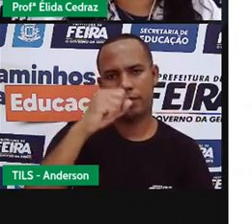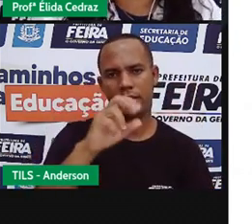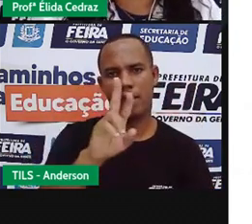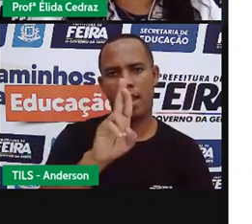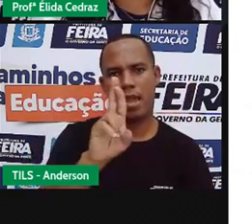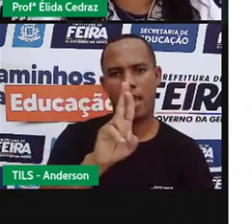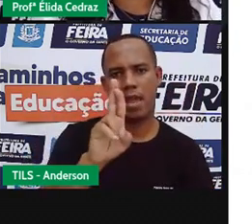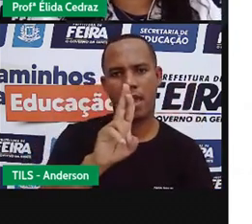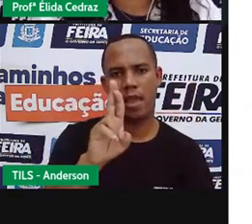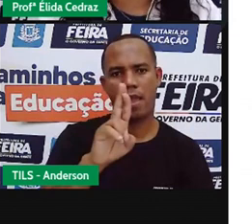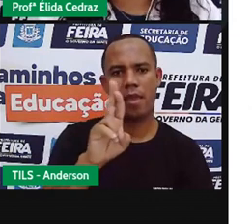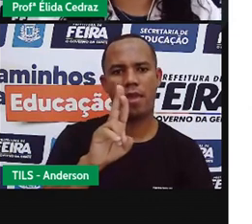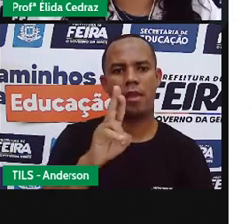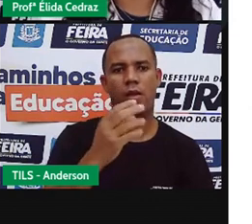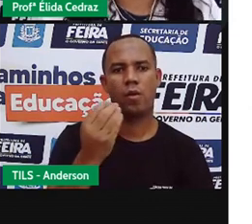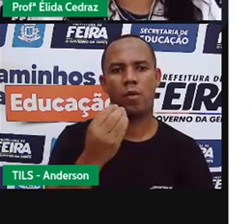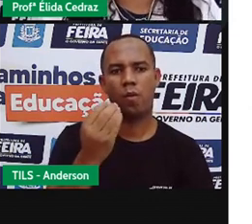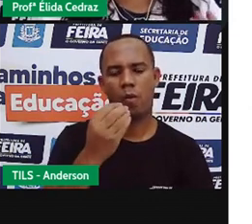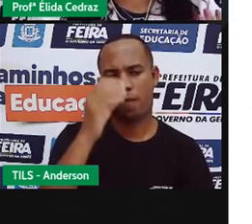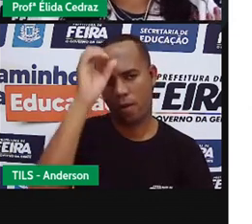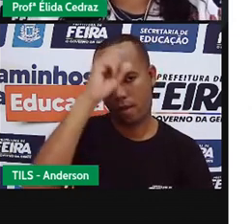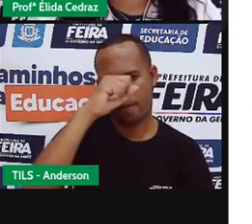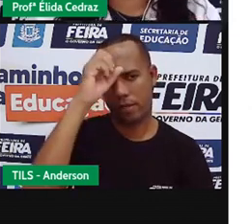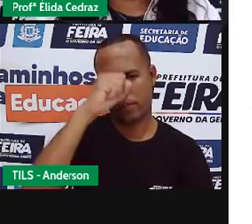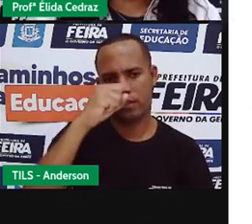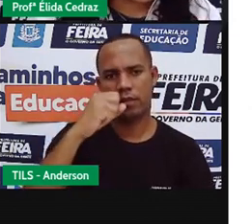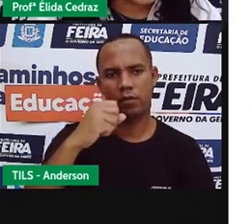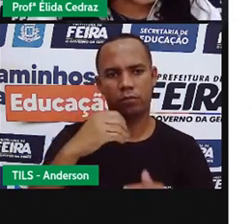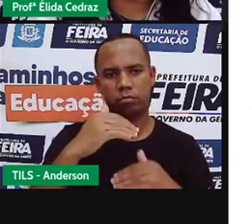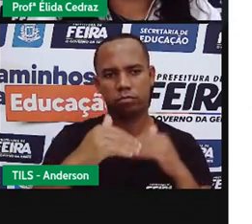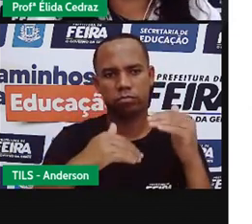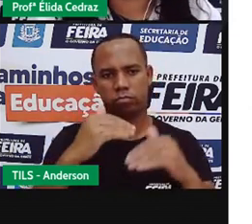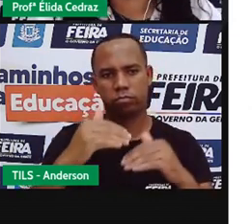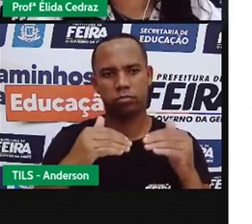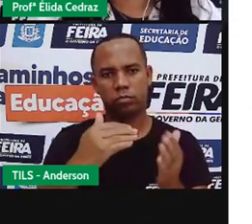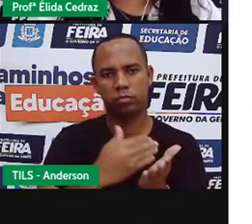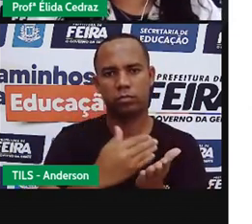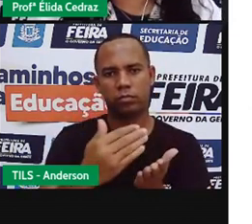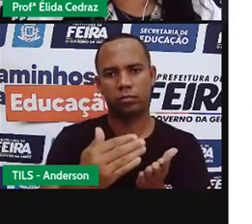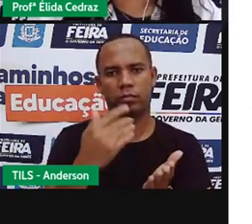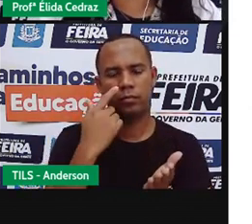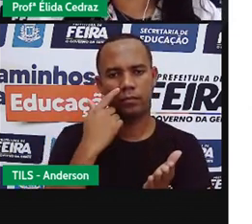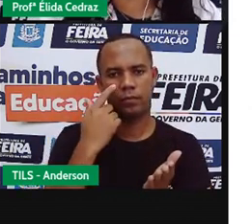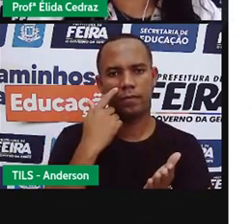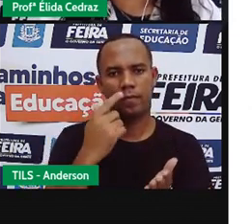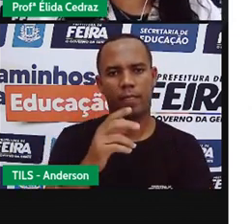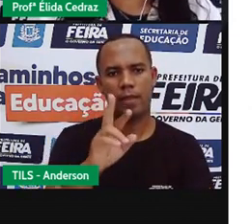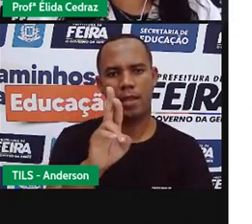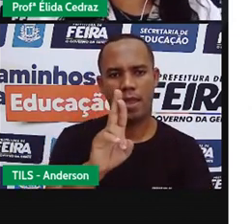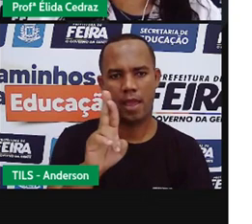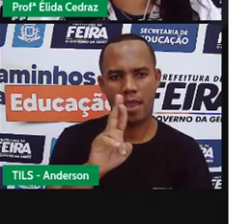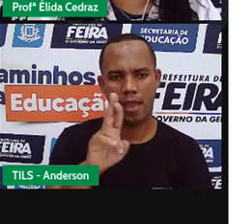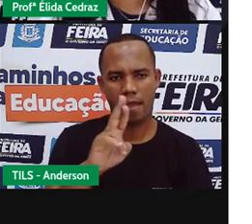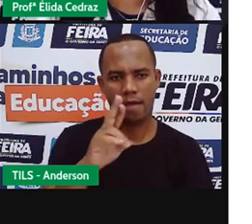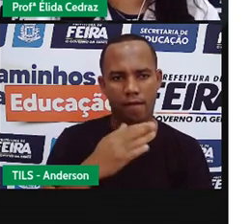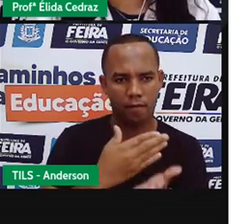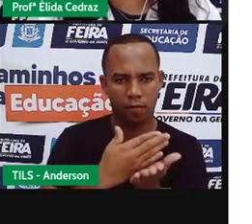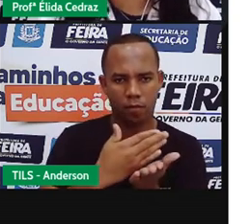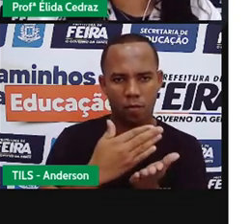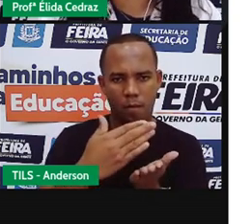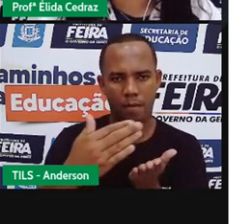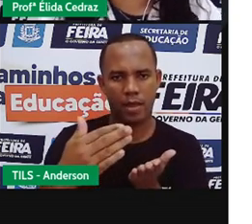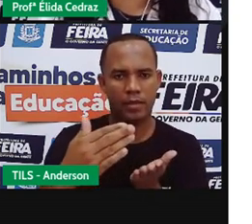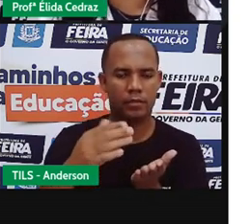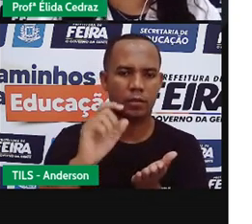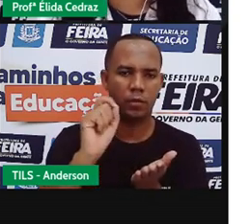R. Nas outras aulas, nós aprendemos com outras letras. A R inicial tem